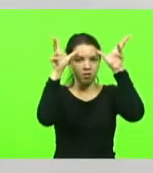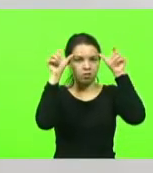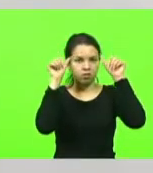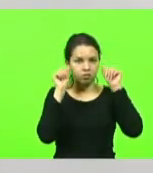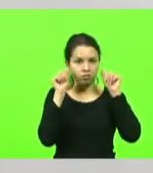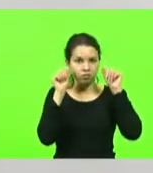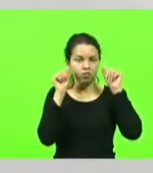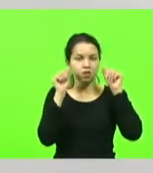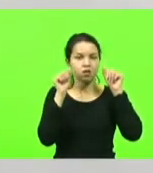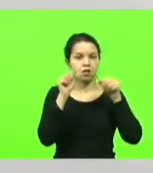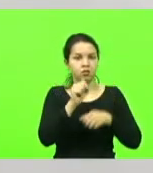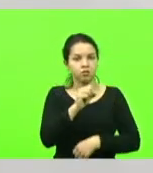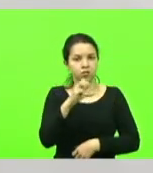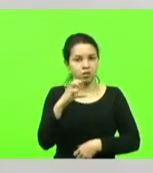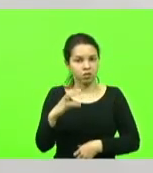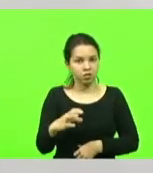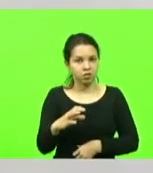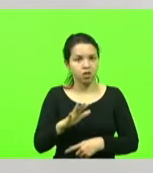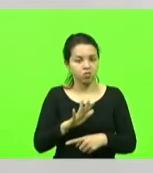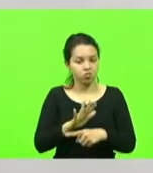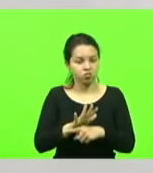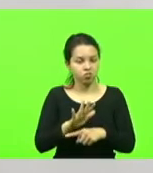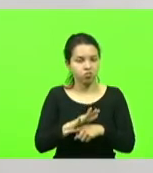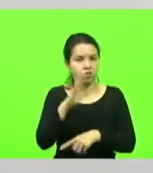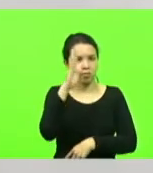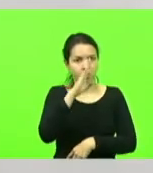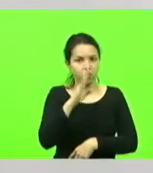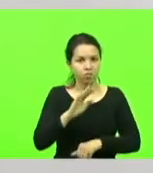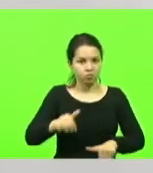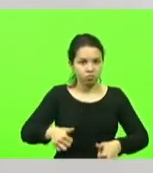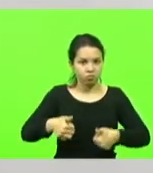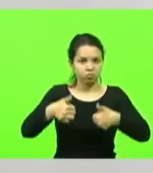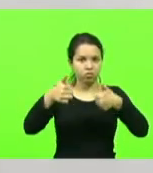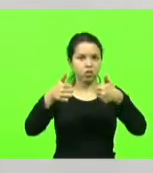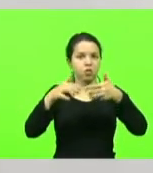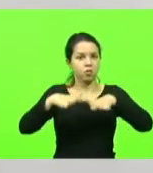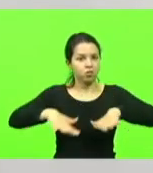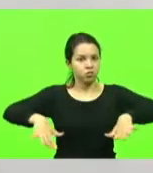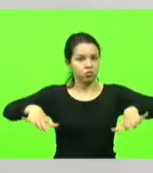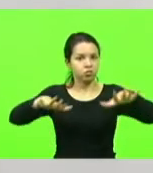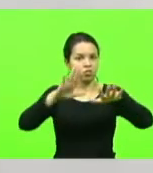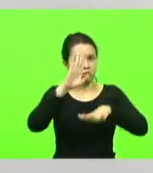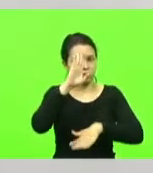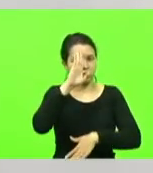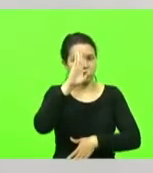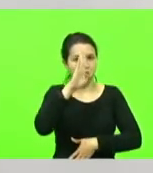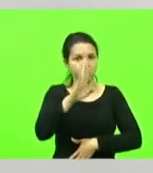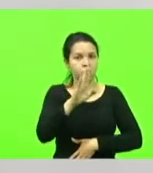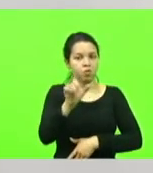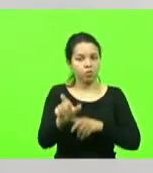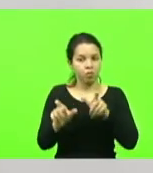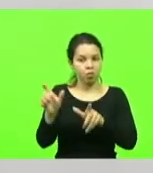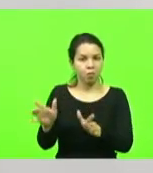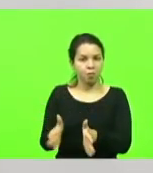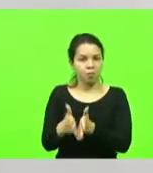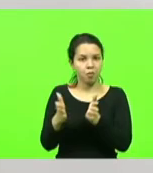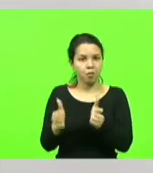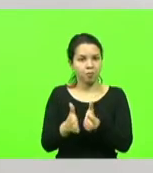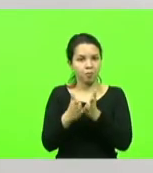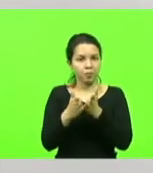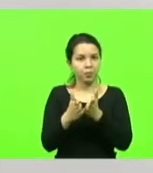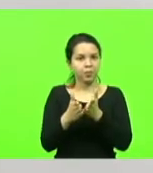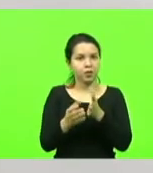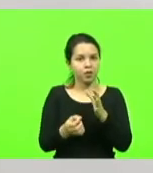todos, especialmente para os mais pobres. Frei Egídio nasceu em